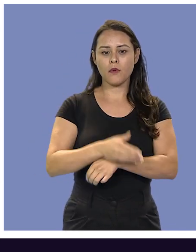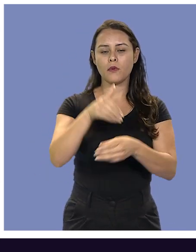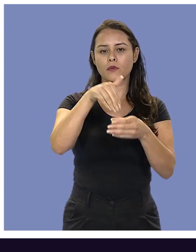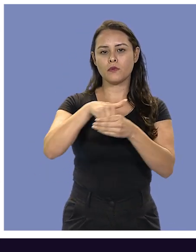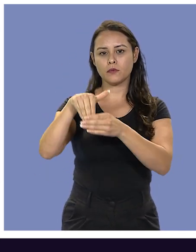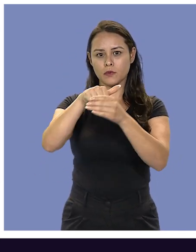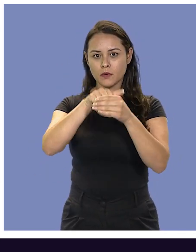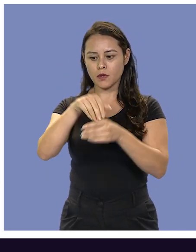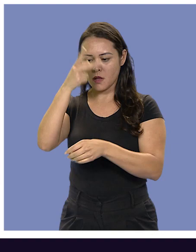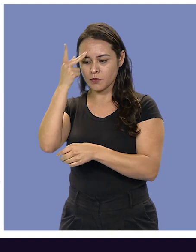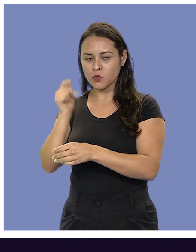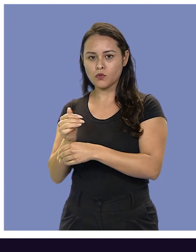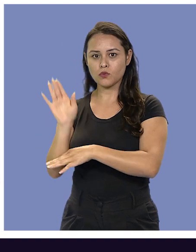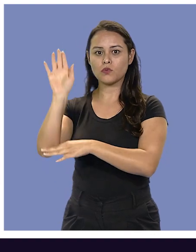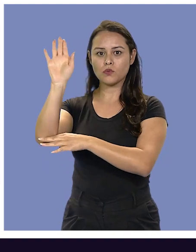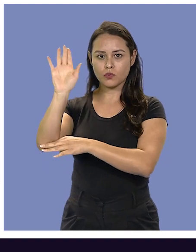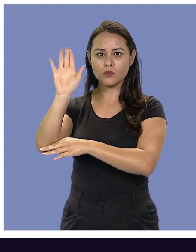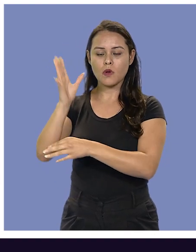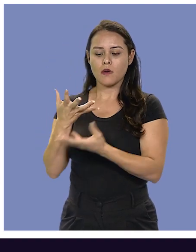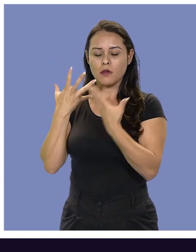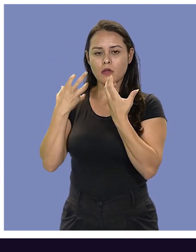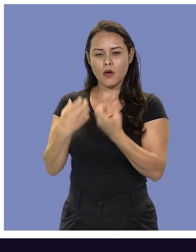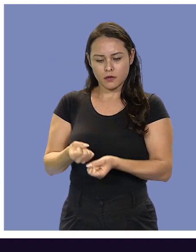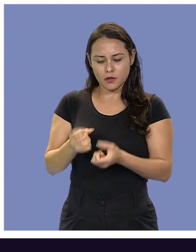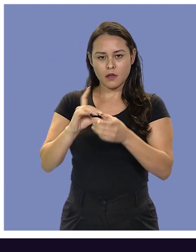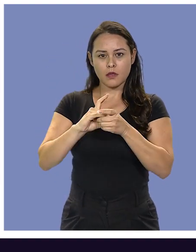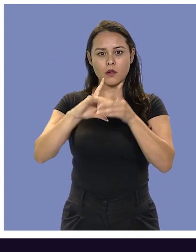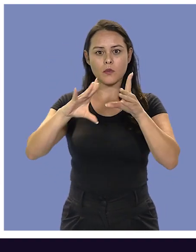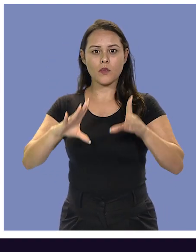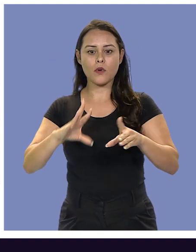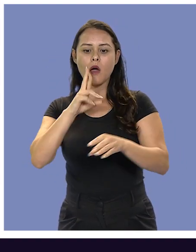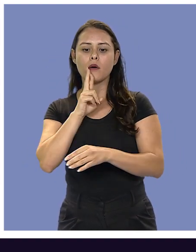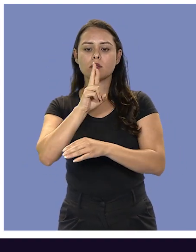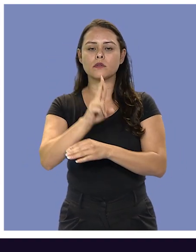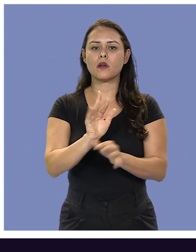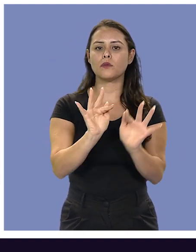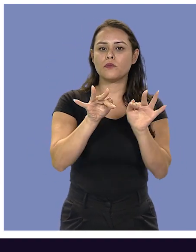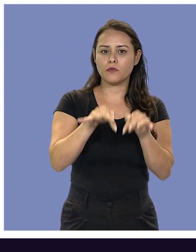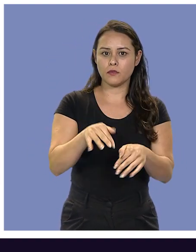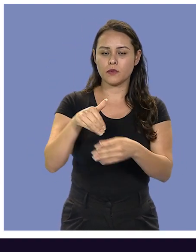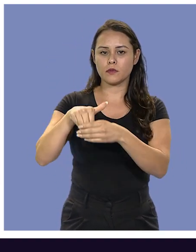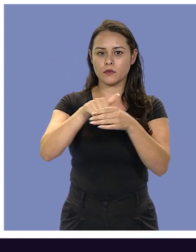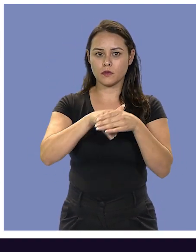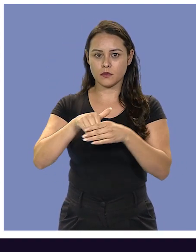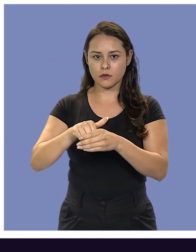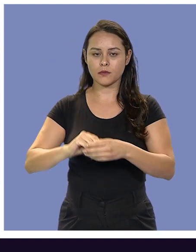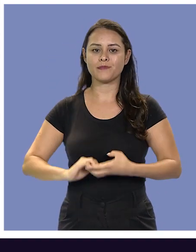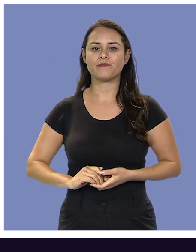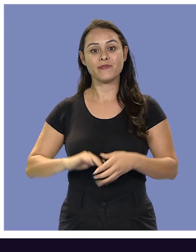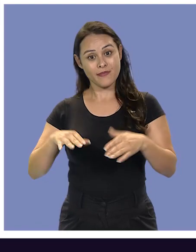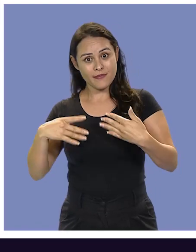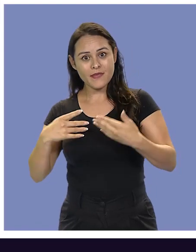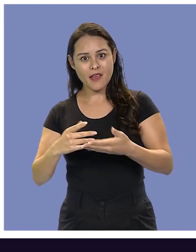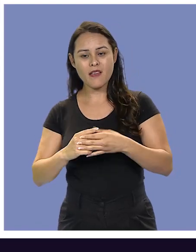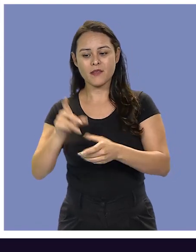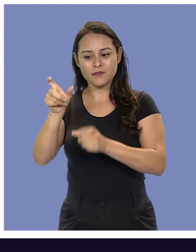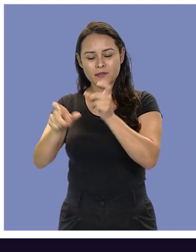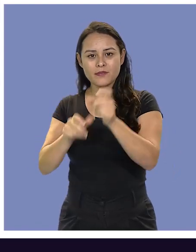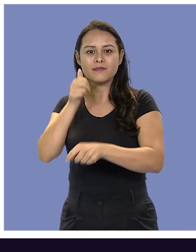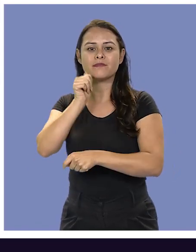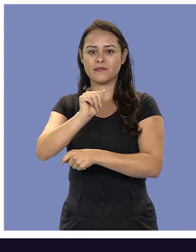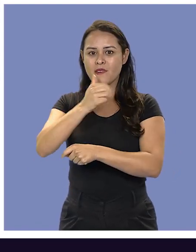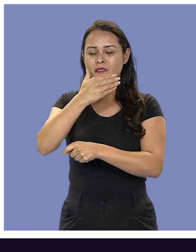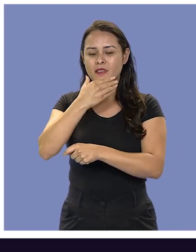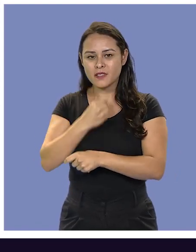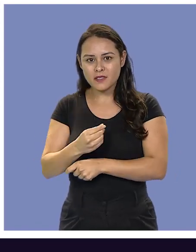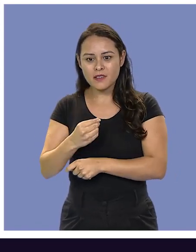votaram em seus candidatos e aceitaram democraticamente o resultado das eleições. É, eu disse que